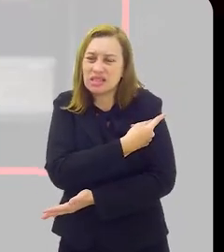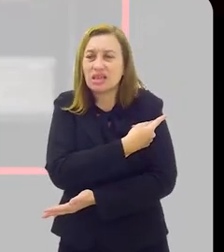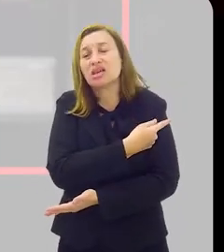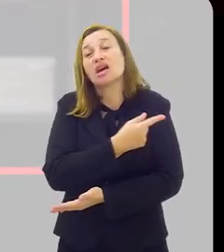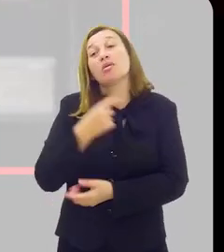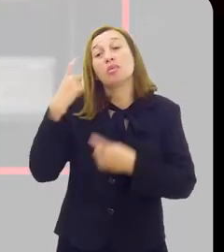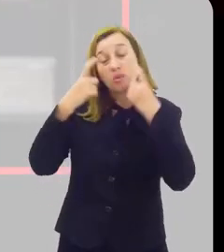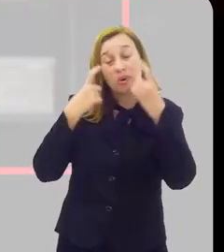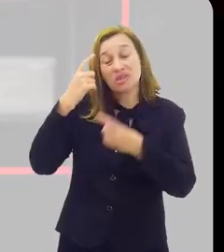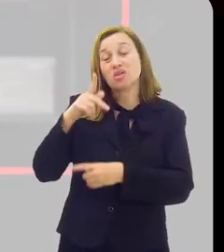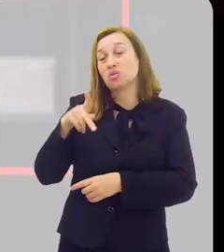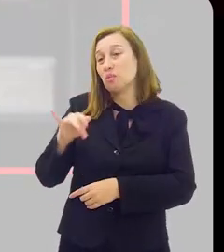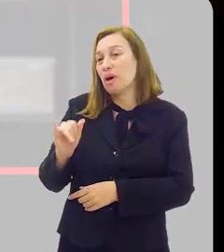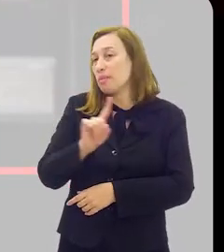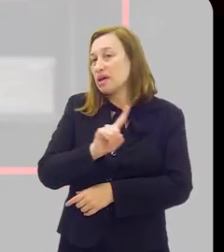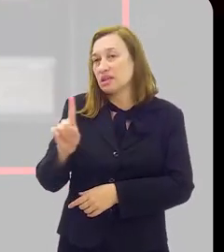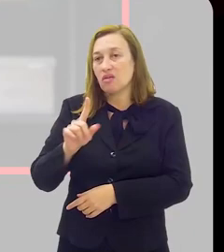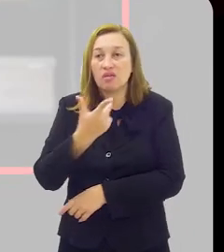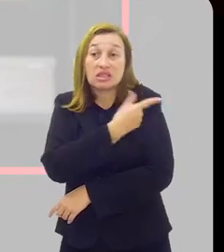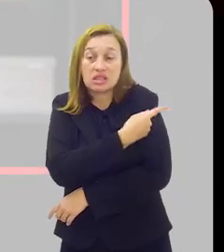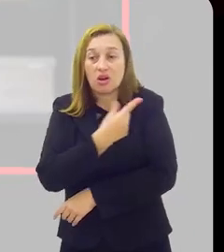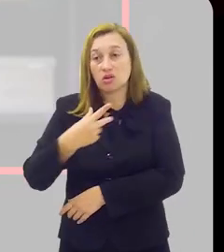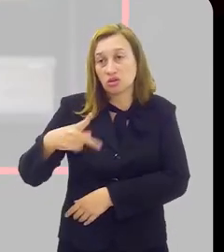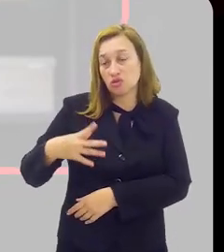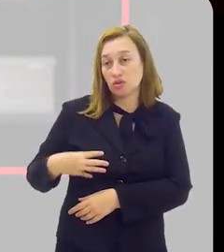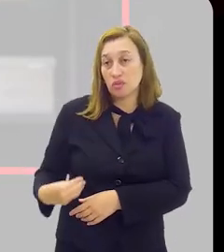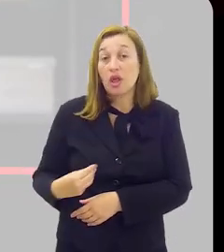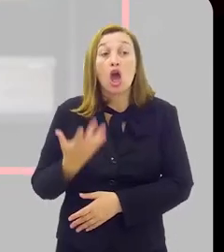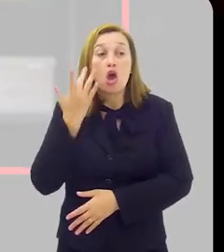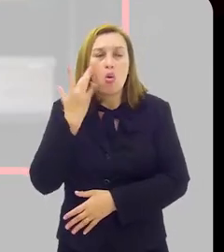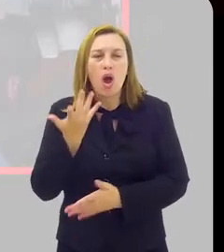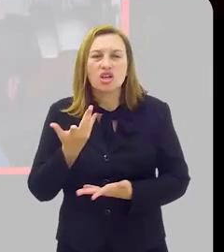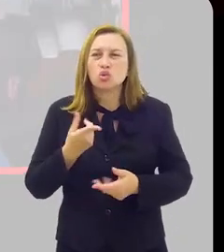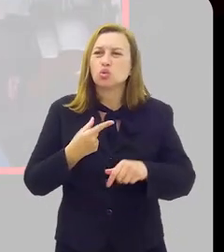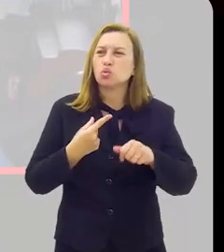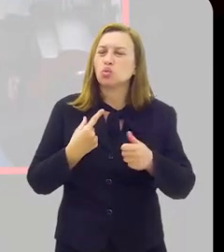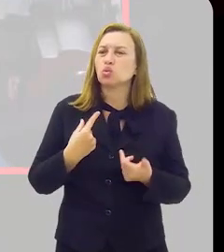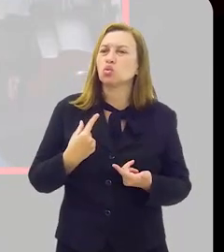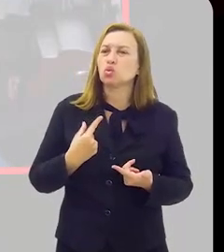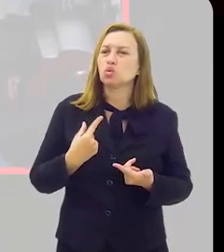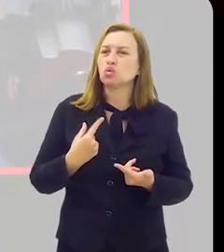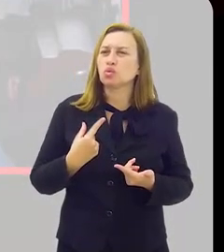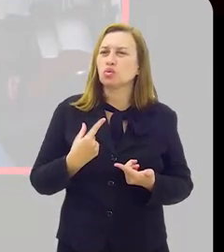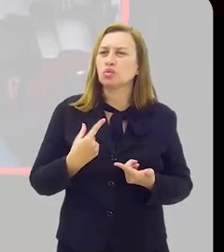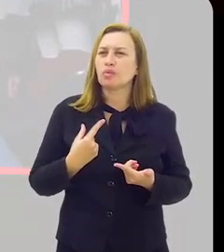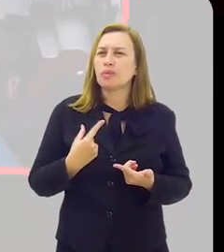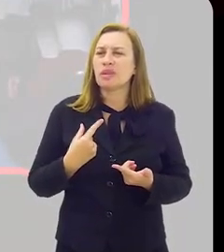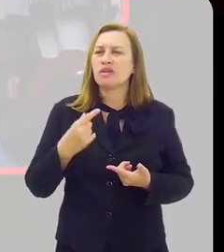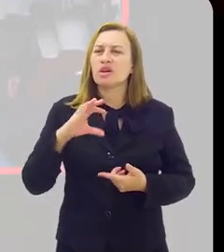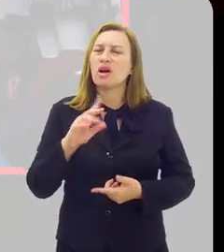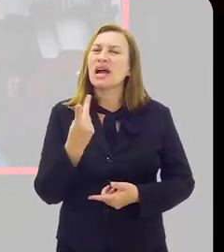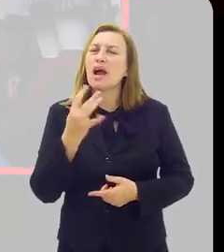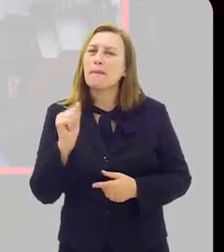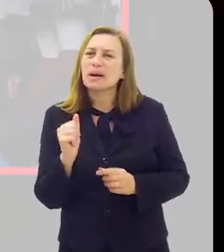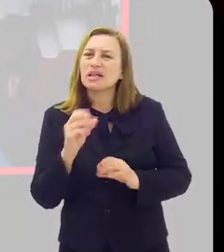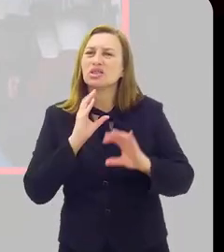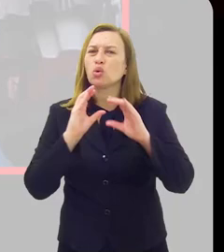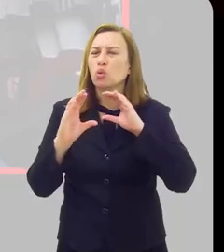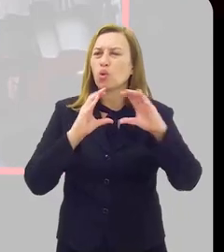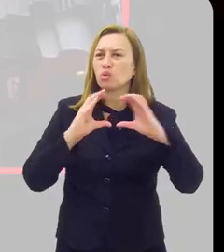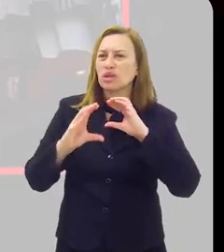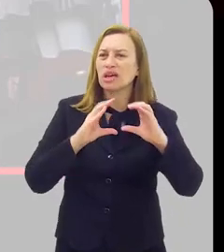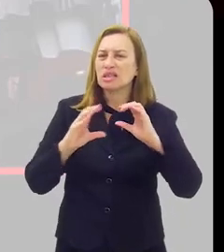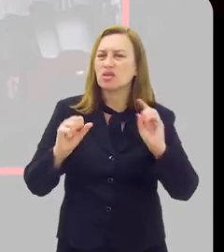argumentos usados pelos pais para não vacinar os seus filhos, né? Eu acho que investindo numa campanha de